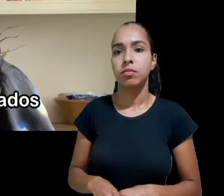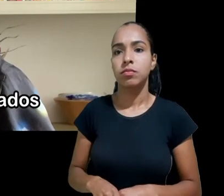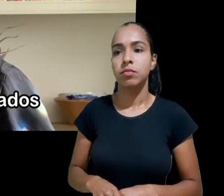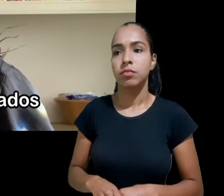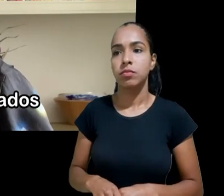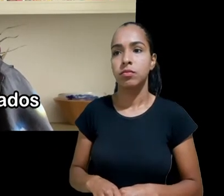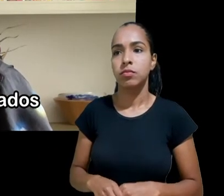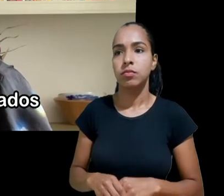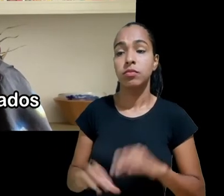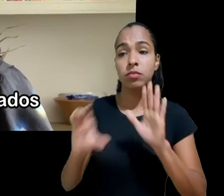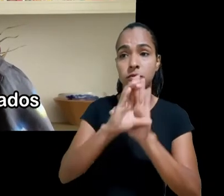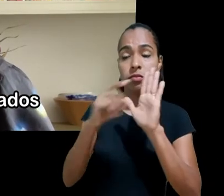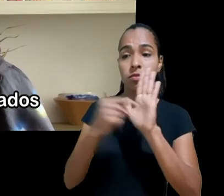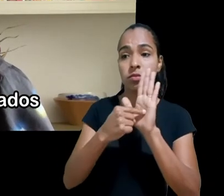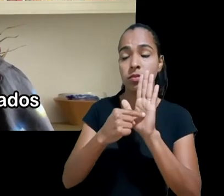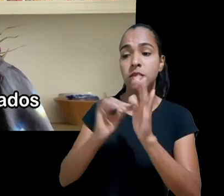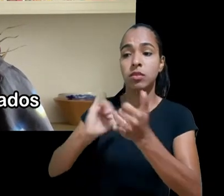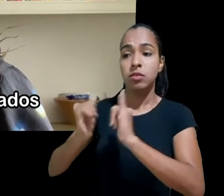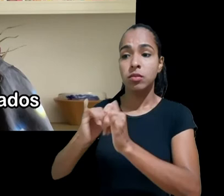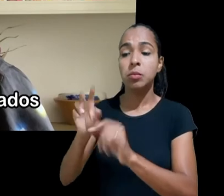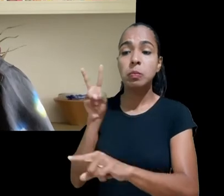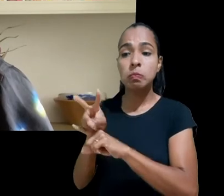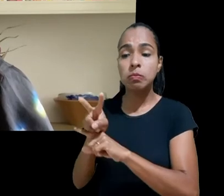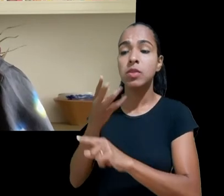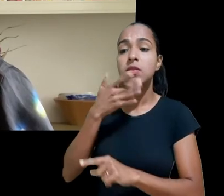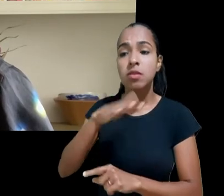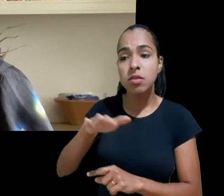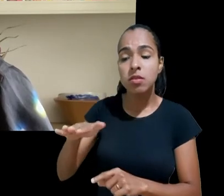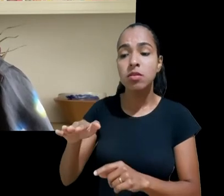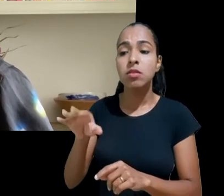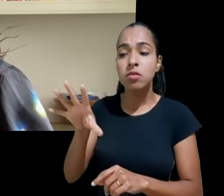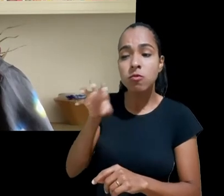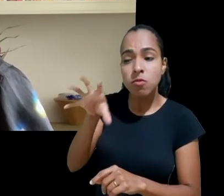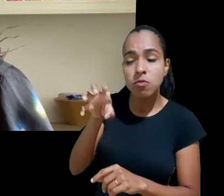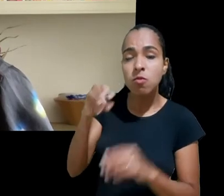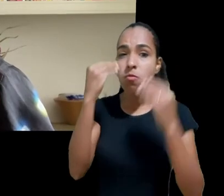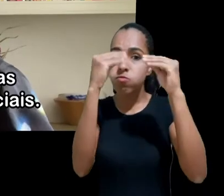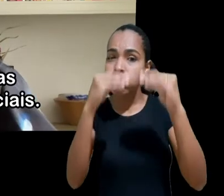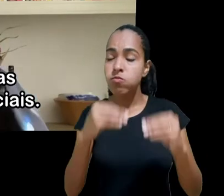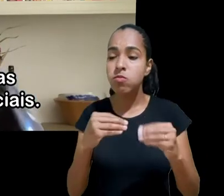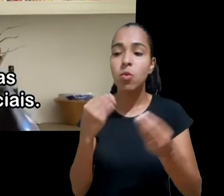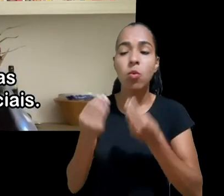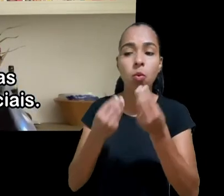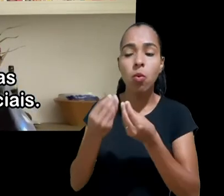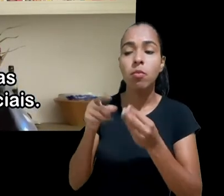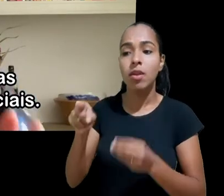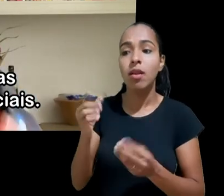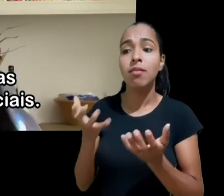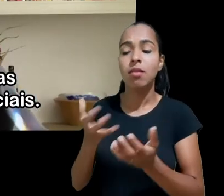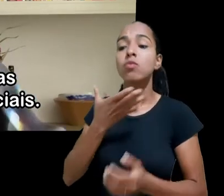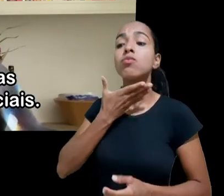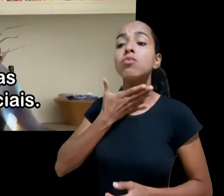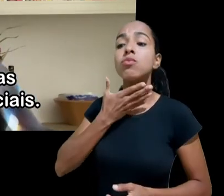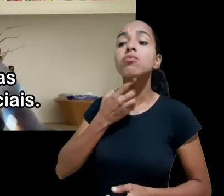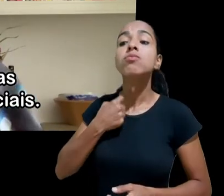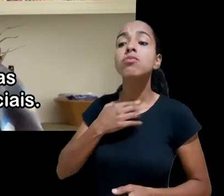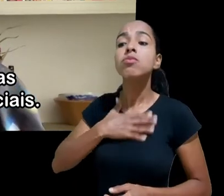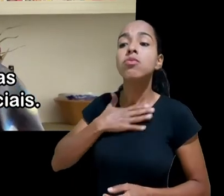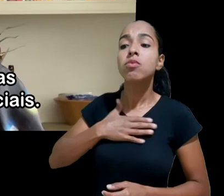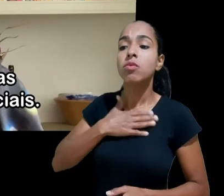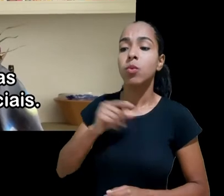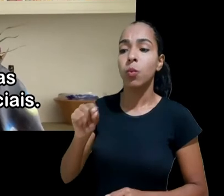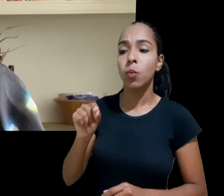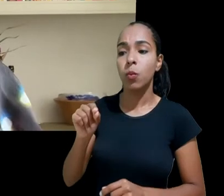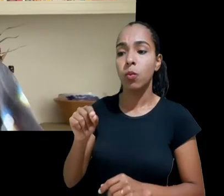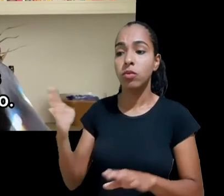país dados de crianças só podem ser coletados e processados quando se tratar do seu melhor interesse e o melhor interesse das crianças deve superar os interesses comerciais